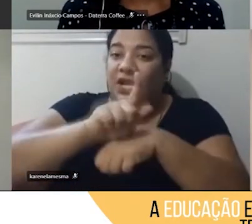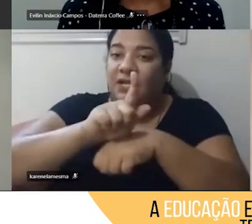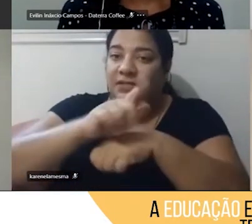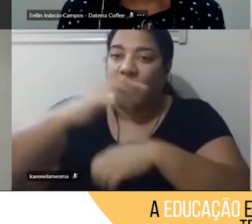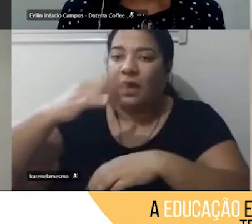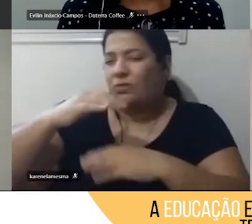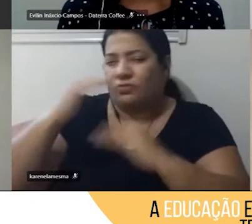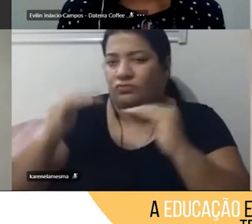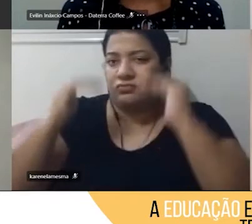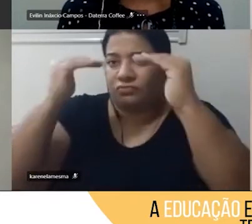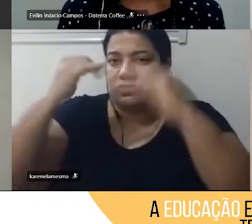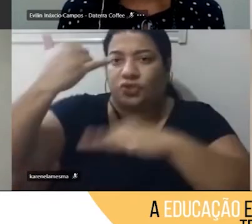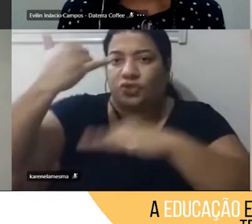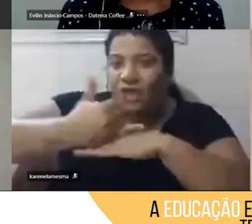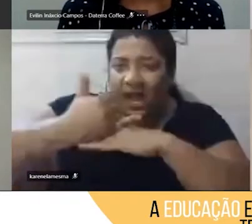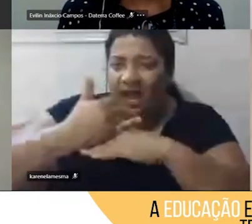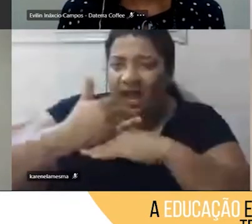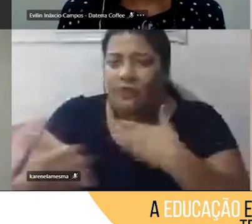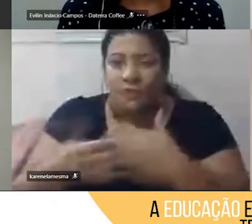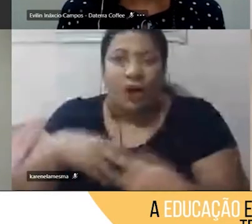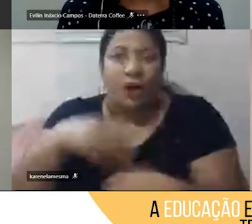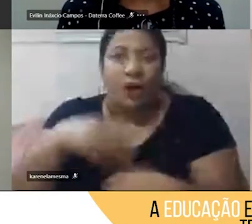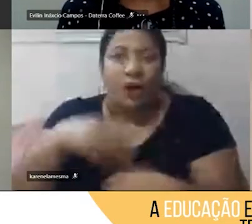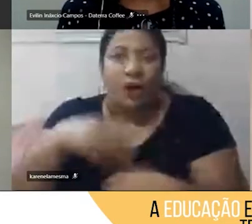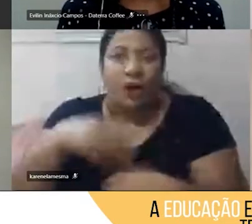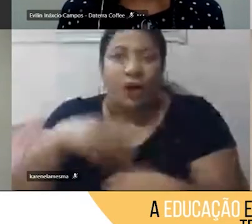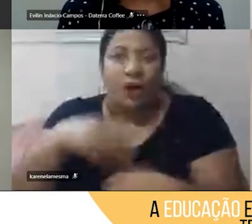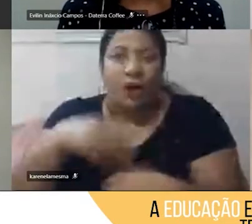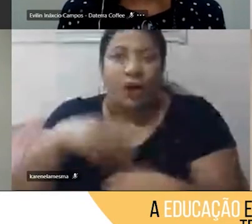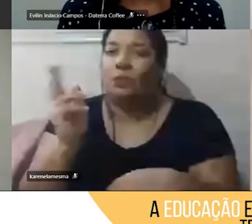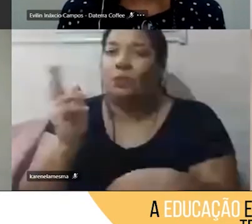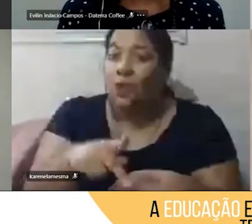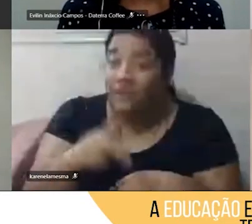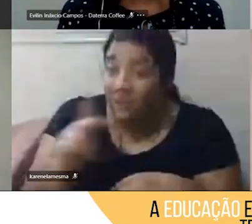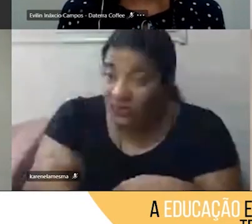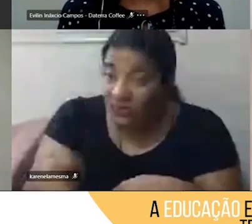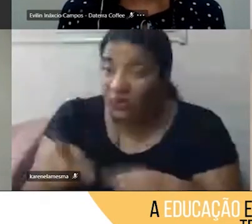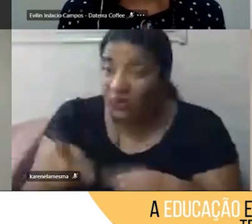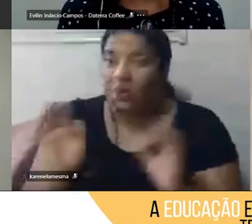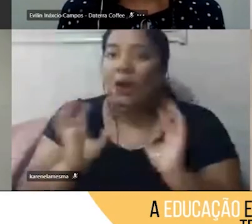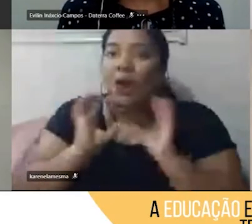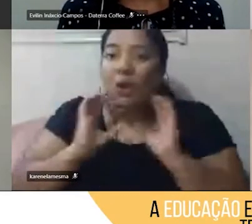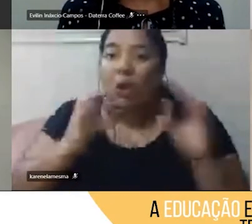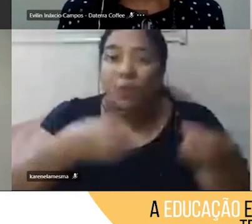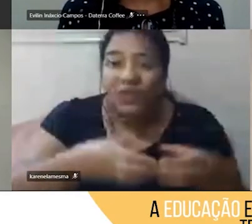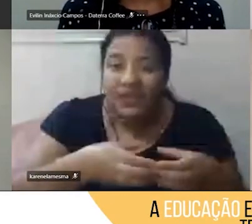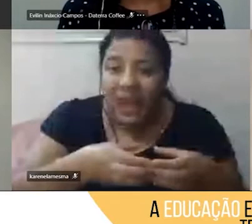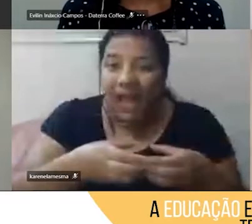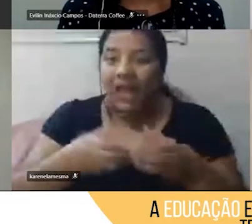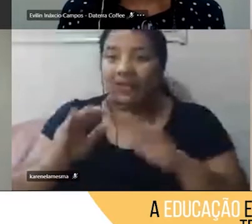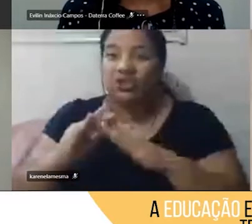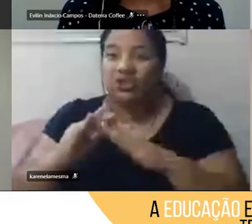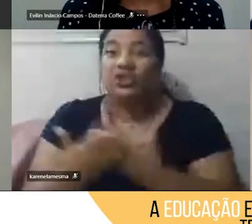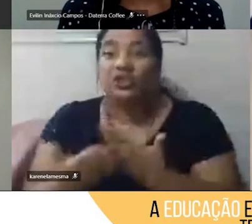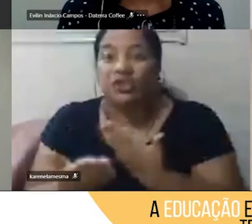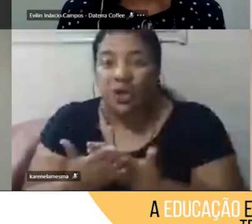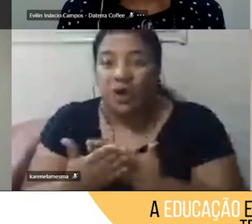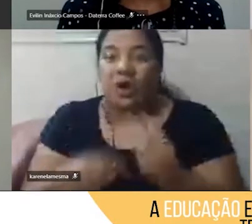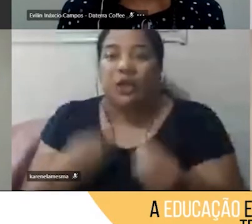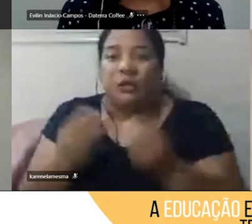relações entre alunos e educadores, entre comunidade e escola, como é que a gente estimula essa